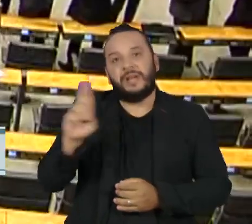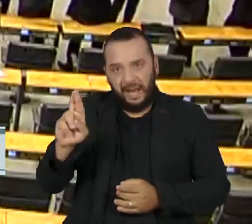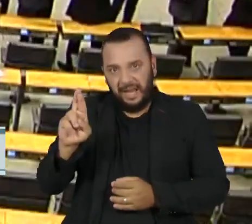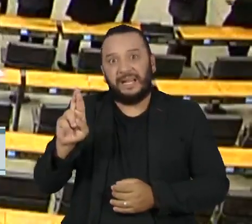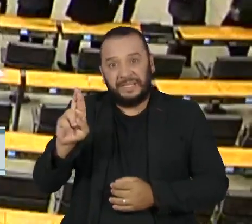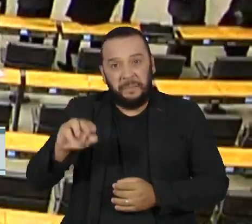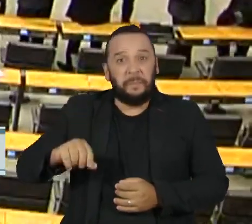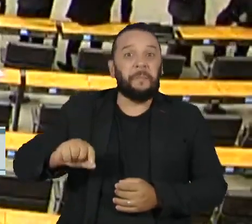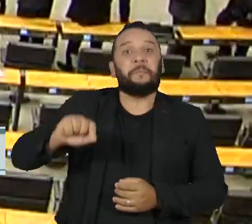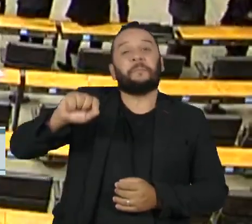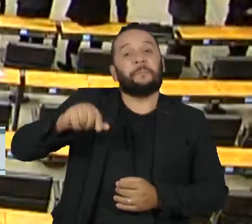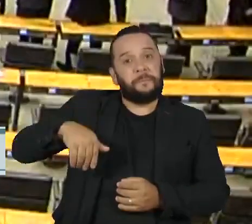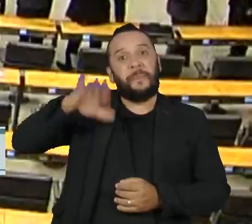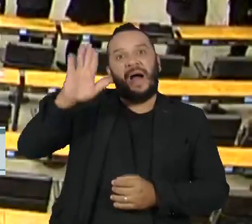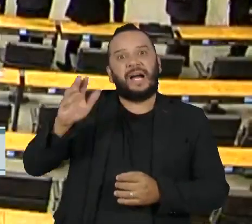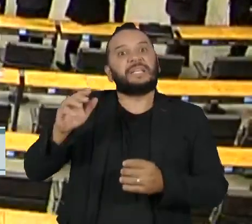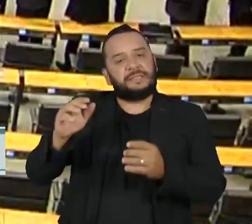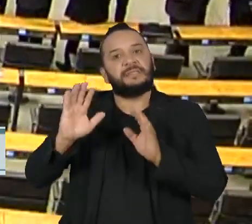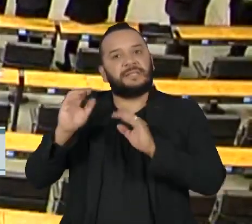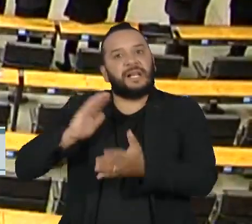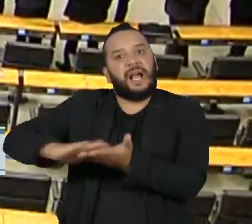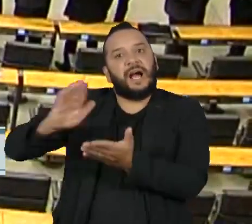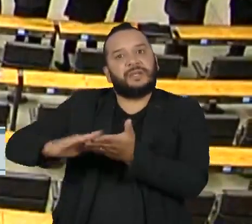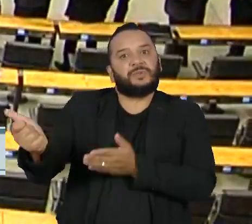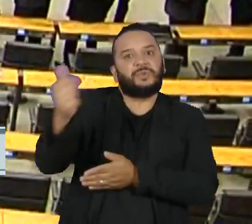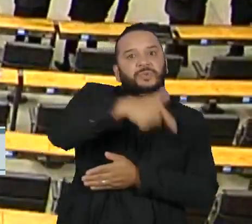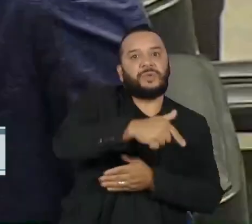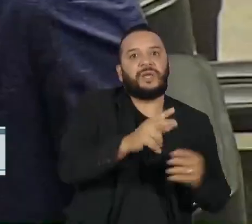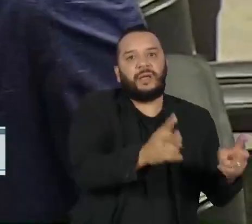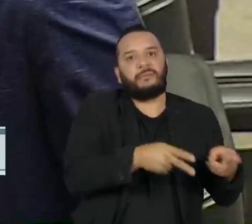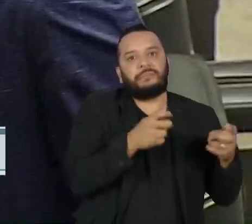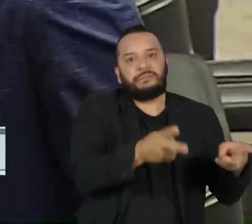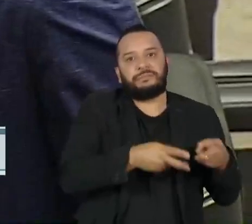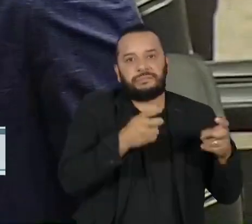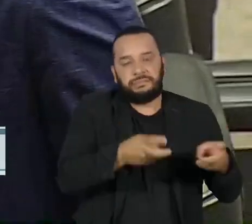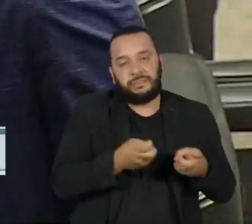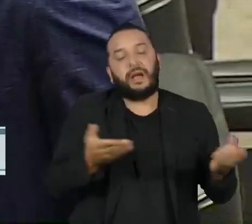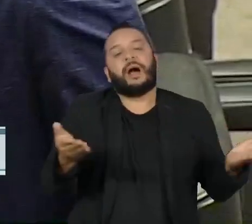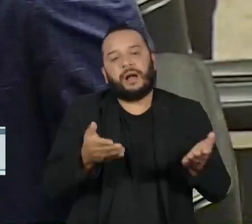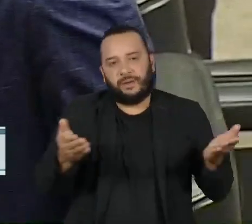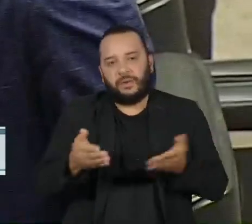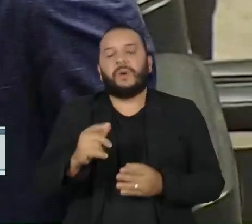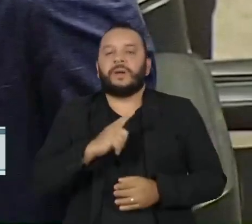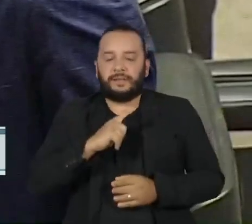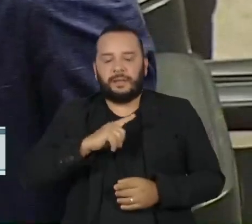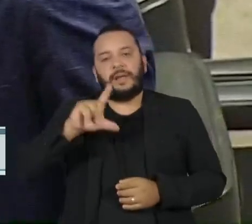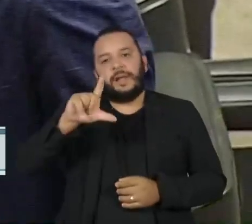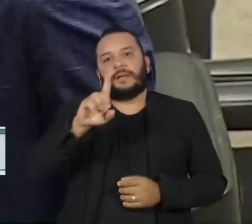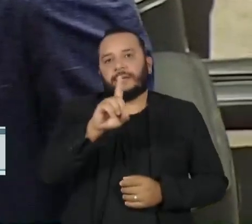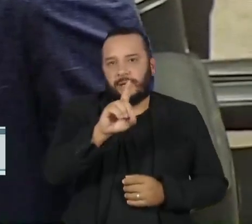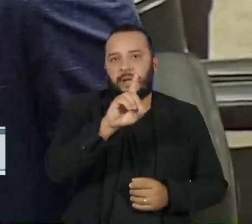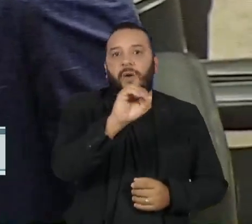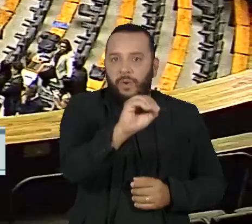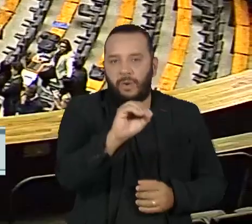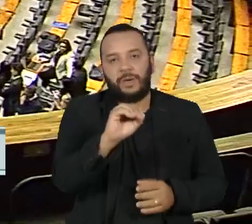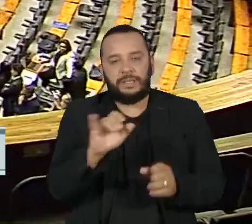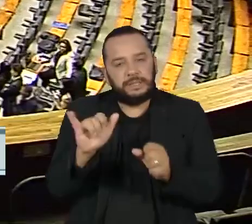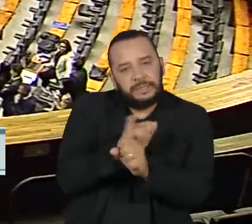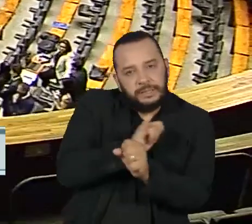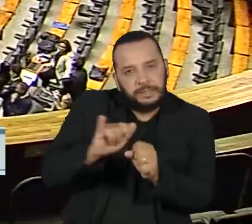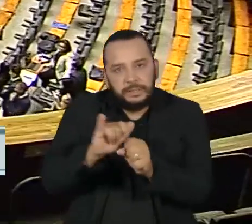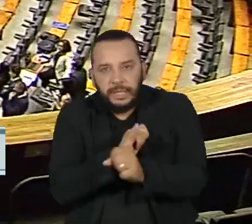A LDO, entretanto, traz uma série de dispositivos que fortalecem a atuação do Congresso para o ano que vem.